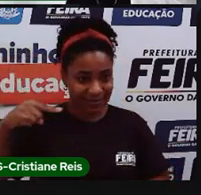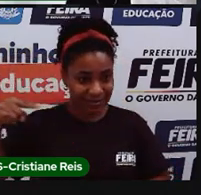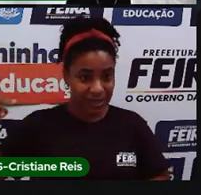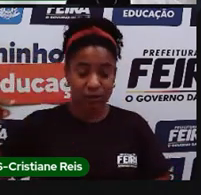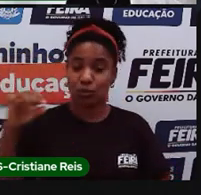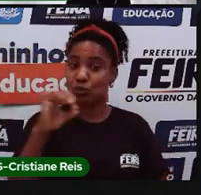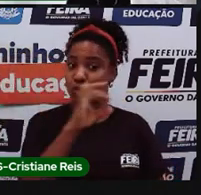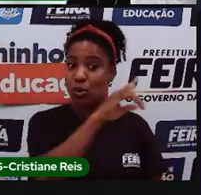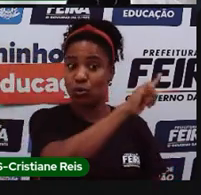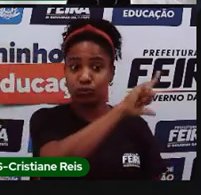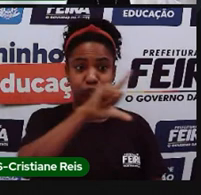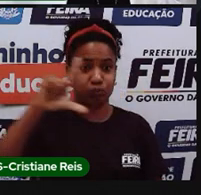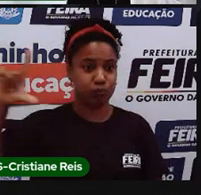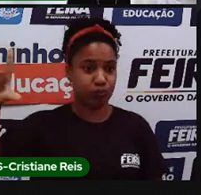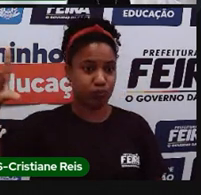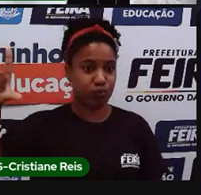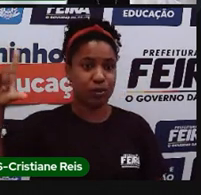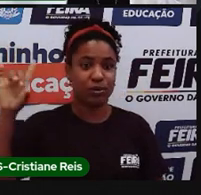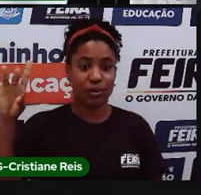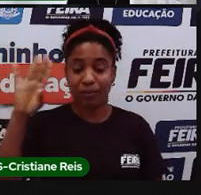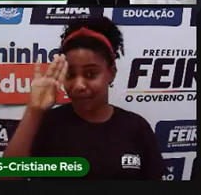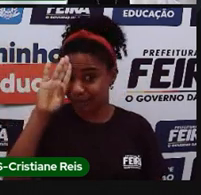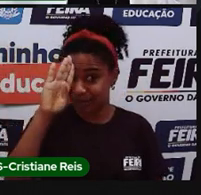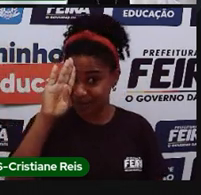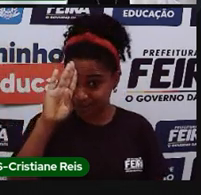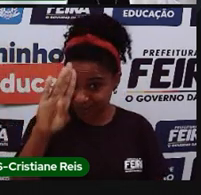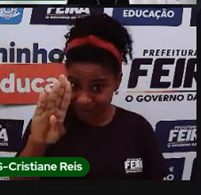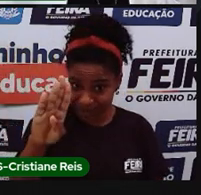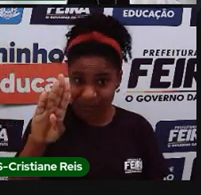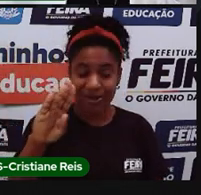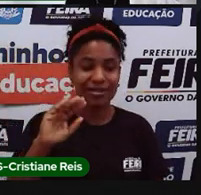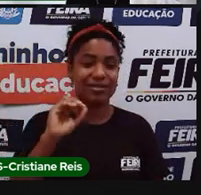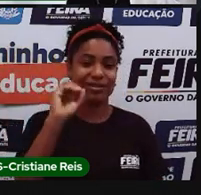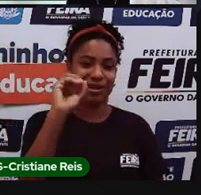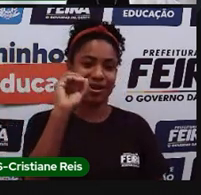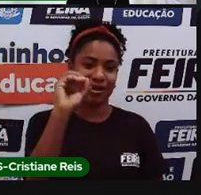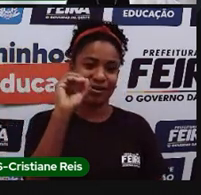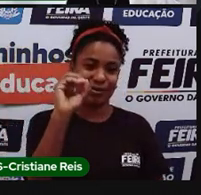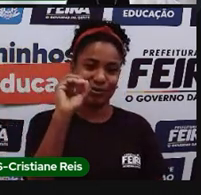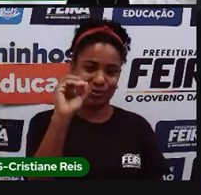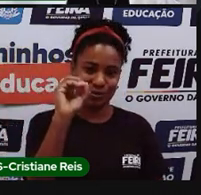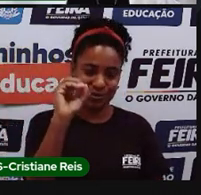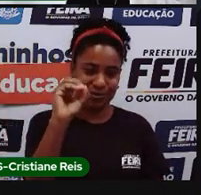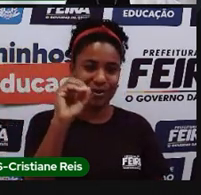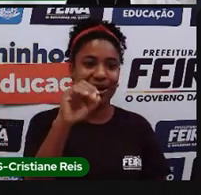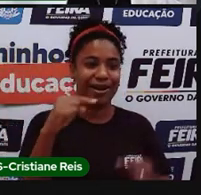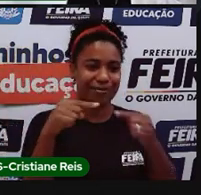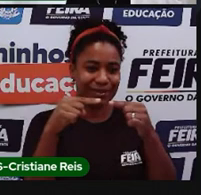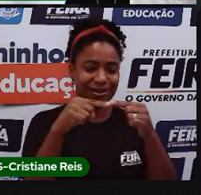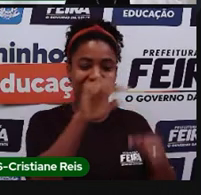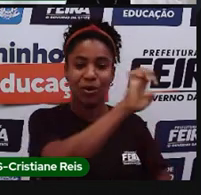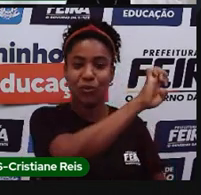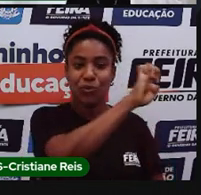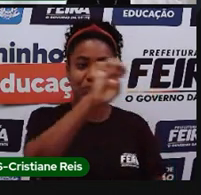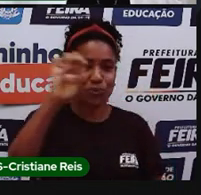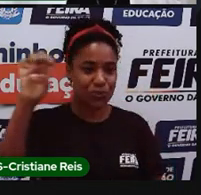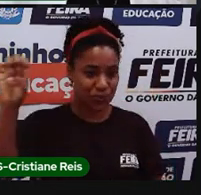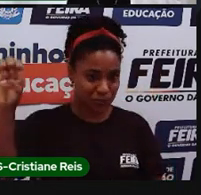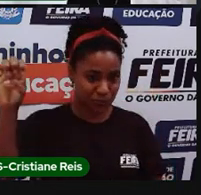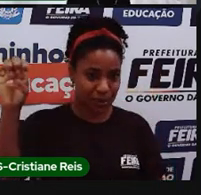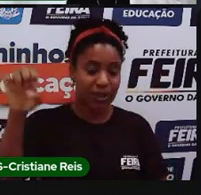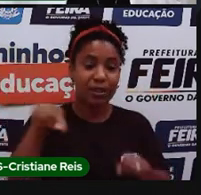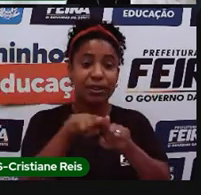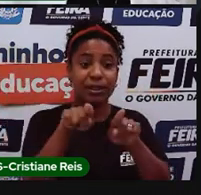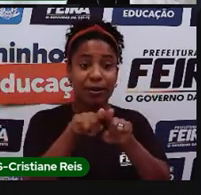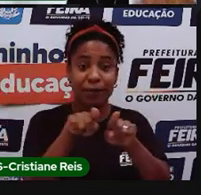principal latitude aqui, que é a latitude de zero grau, que é a linha do Equador e temos aqui o